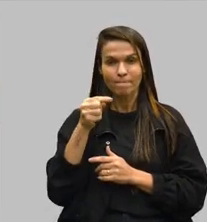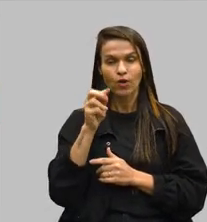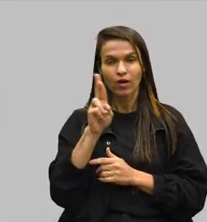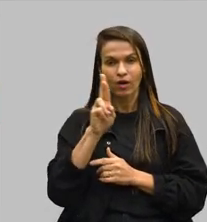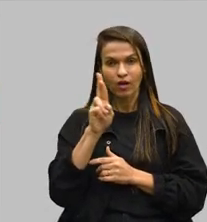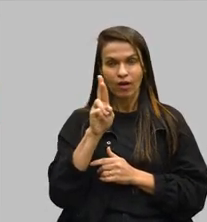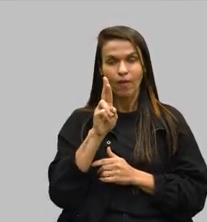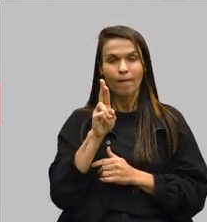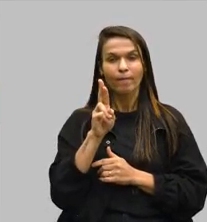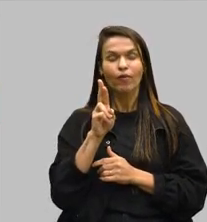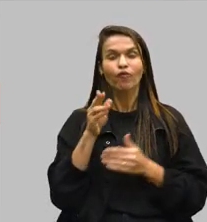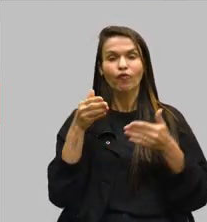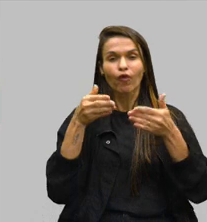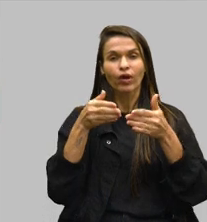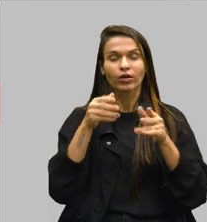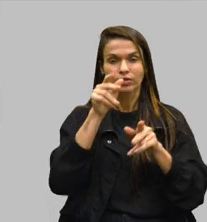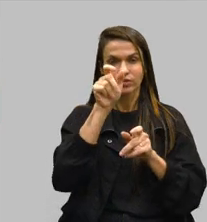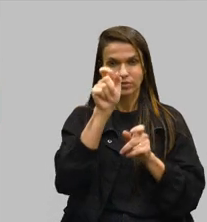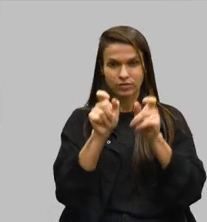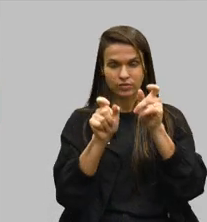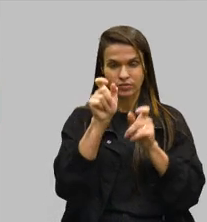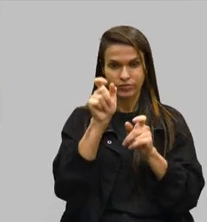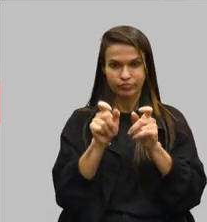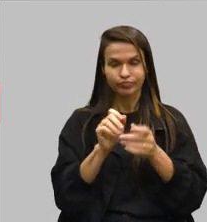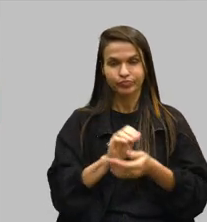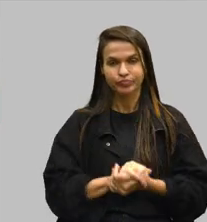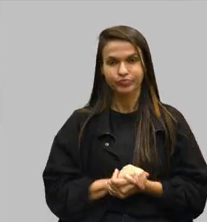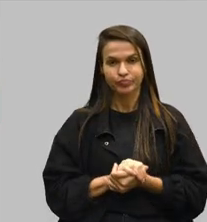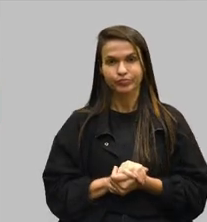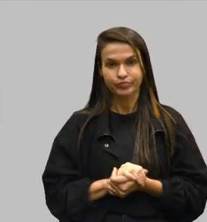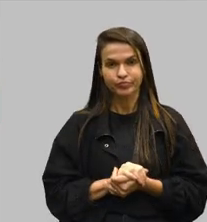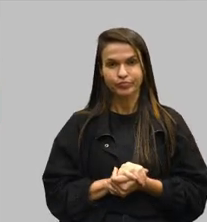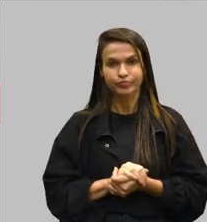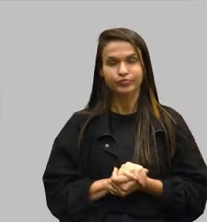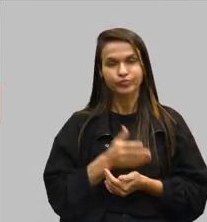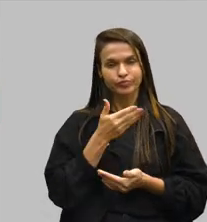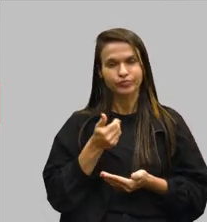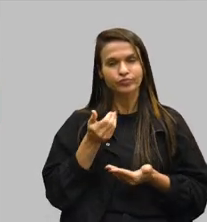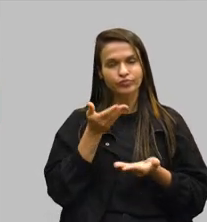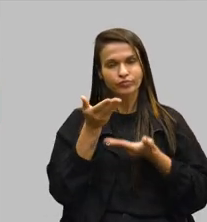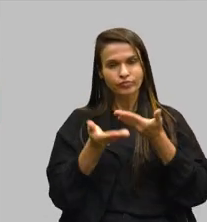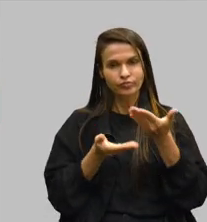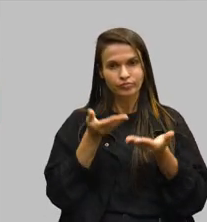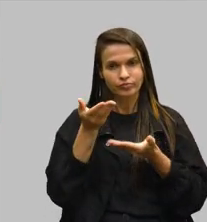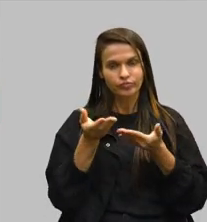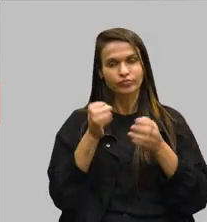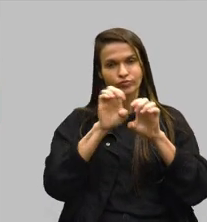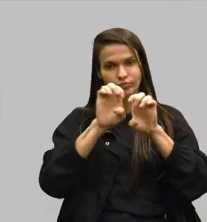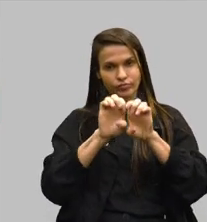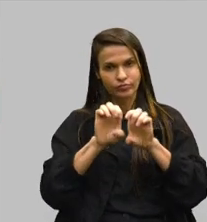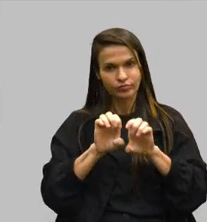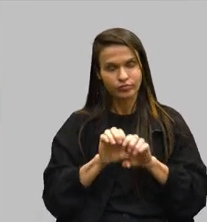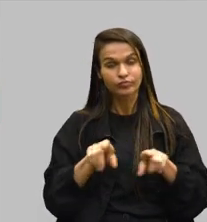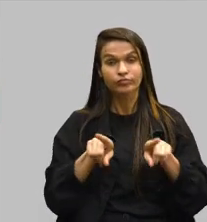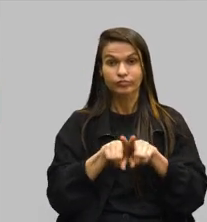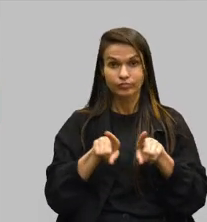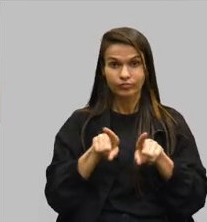atingir a esse público e melhorar o atendimento na parte de estruturação também.